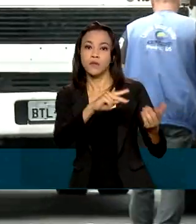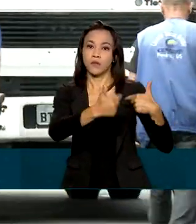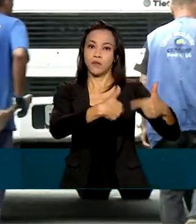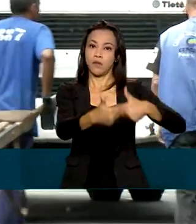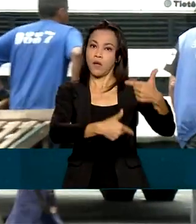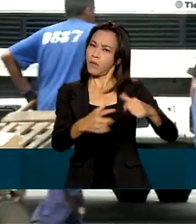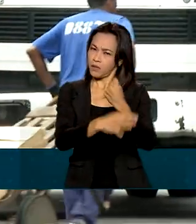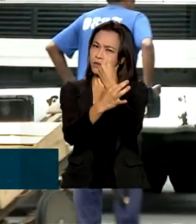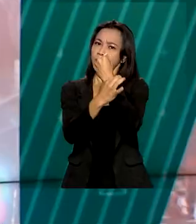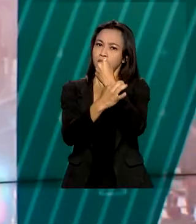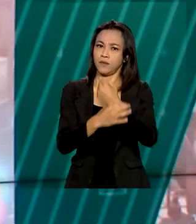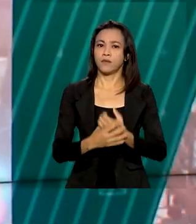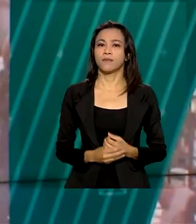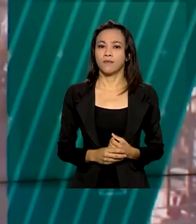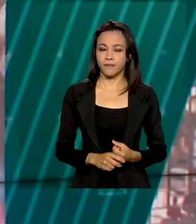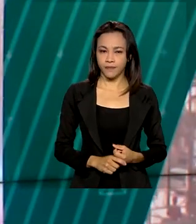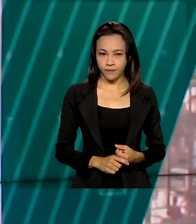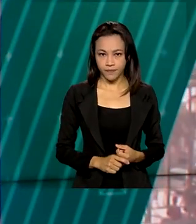transporte mais seguro.